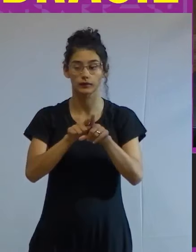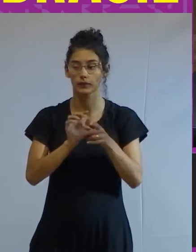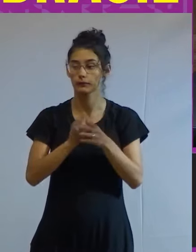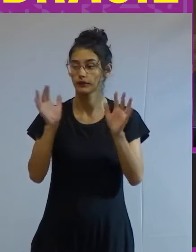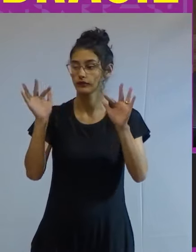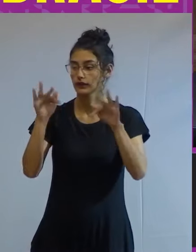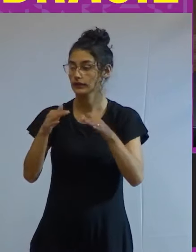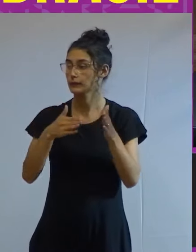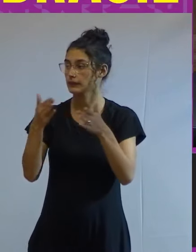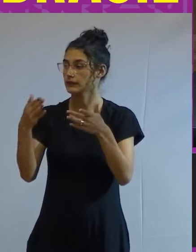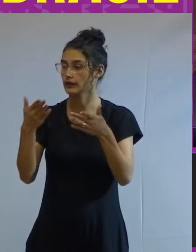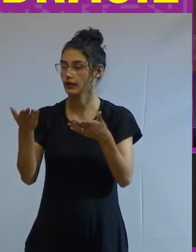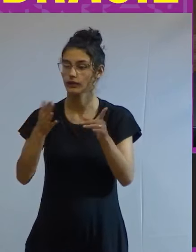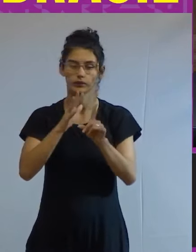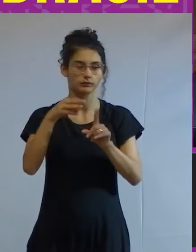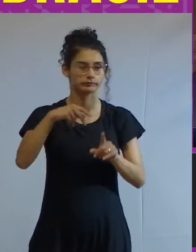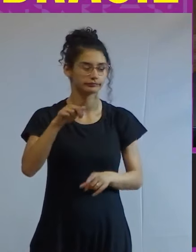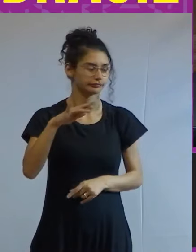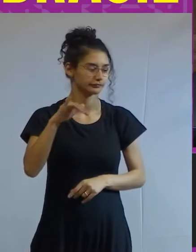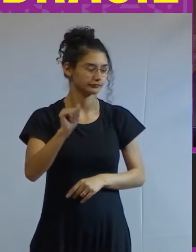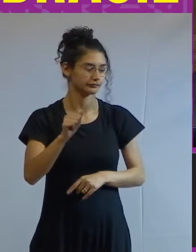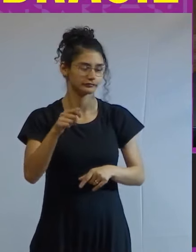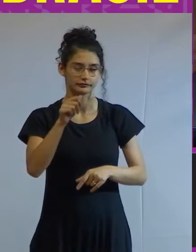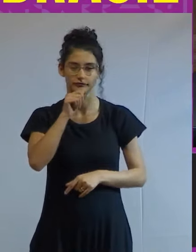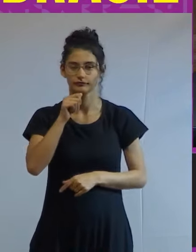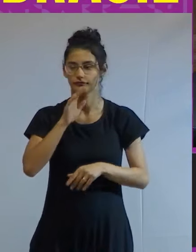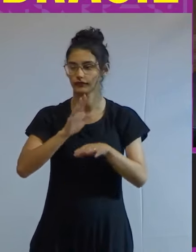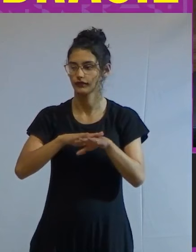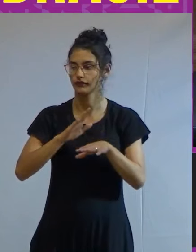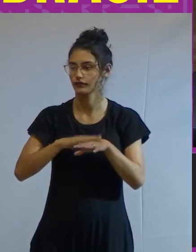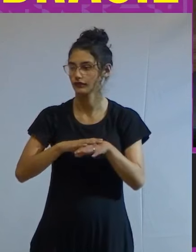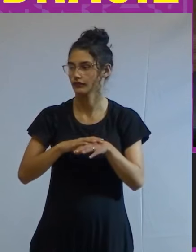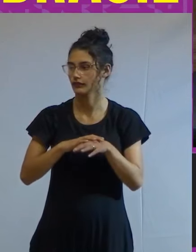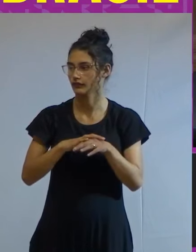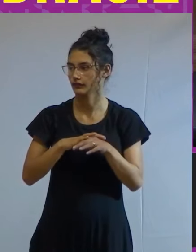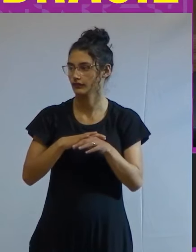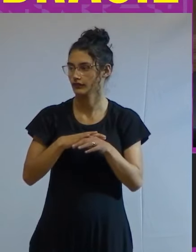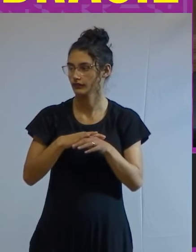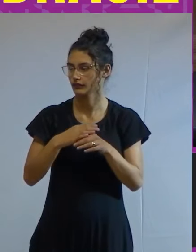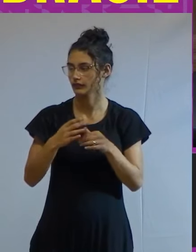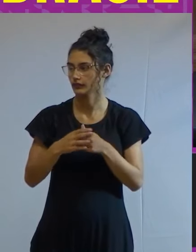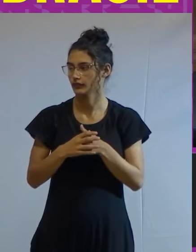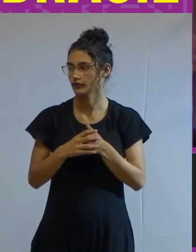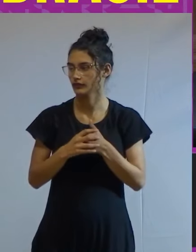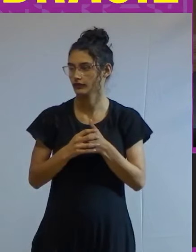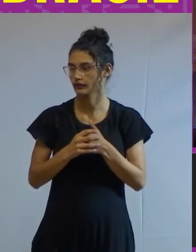encerrar passar a palavra para a Maria Arminda que faz aqui um quer?